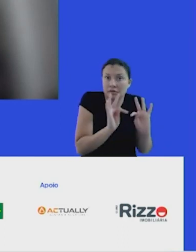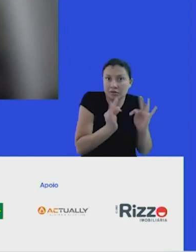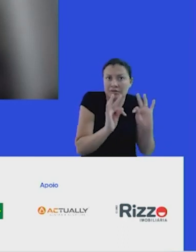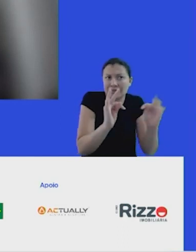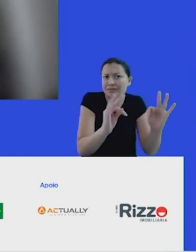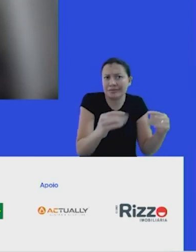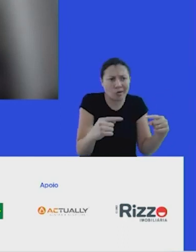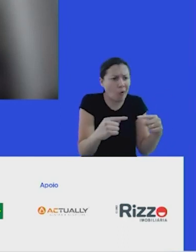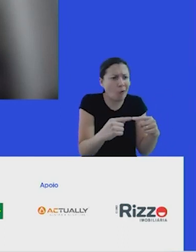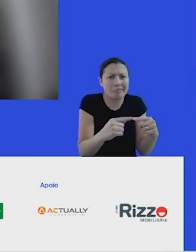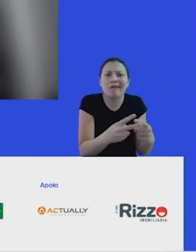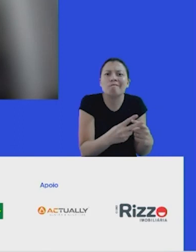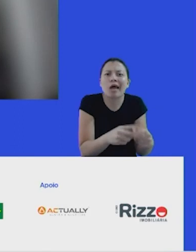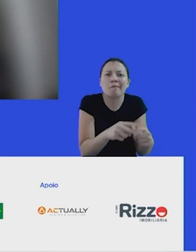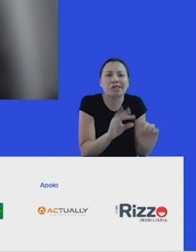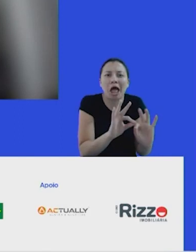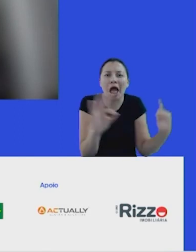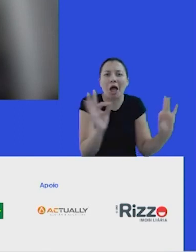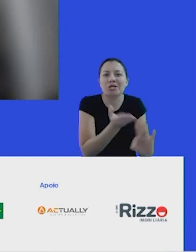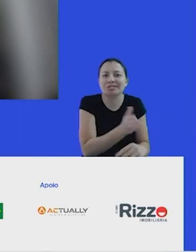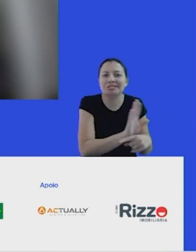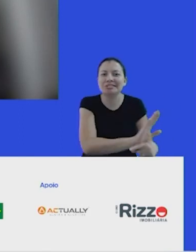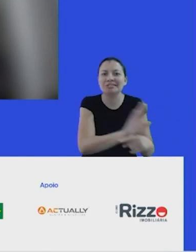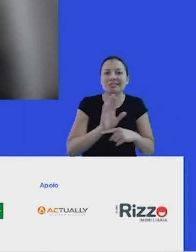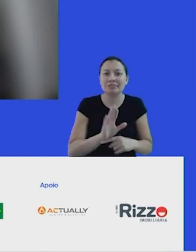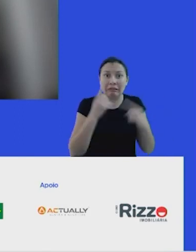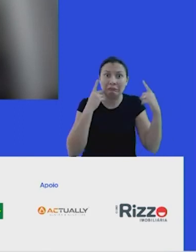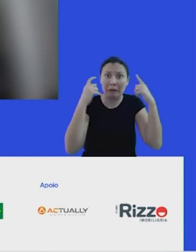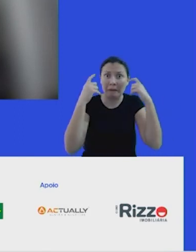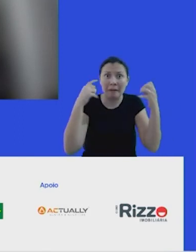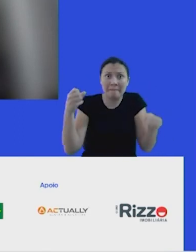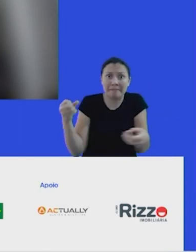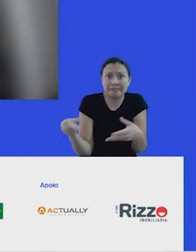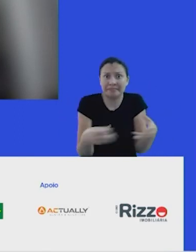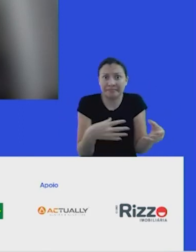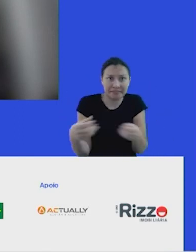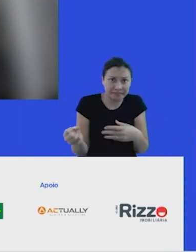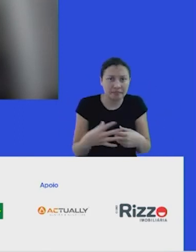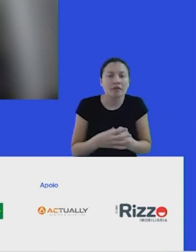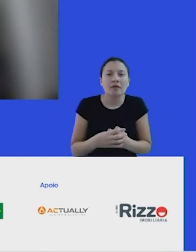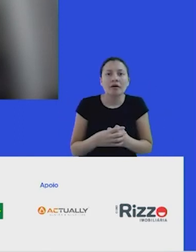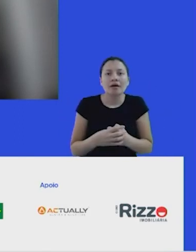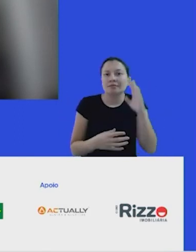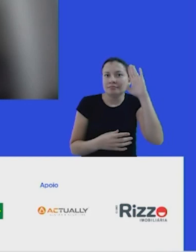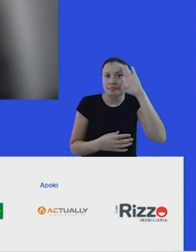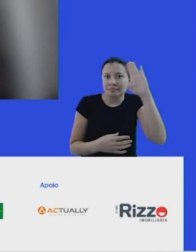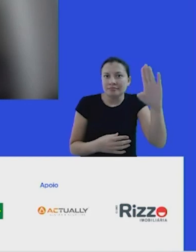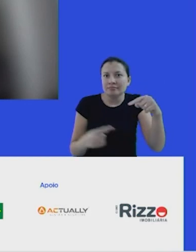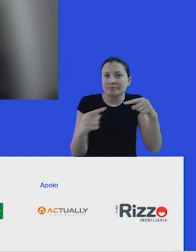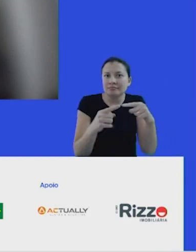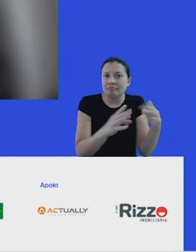ferramenta, eu diria, é o grande alavancador dessas inovações, principalmente quando se trata em processos que